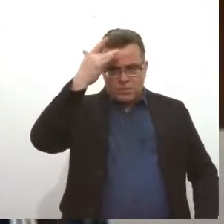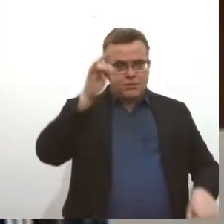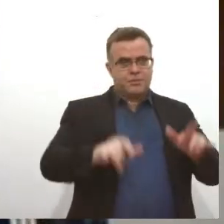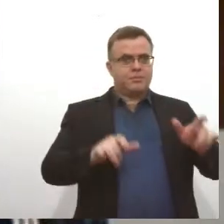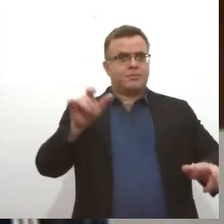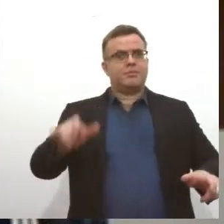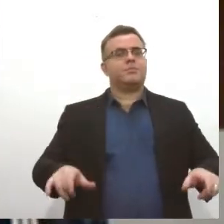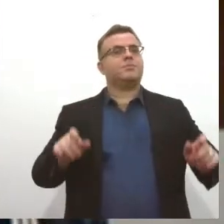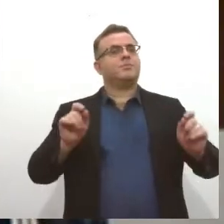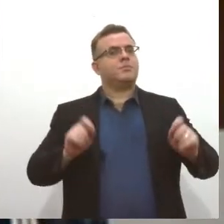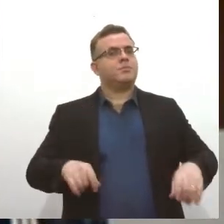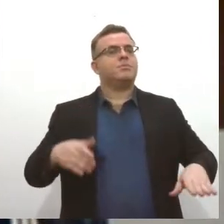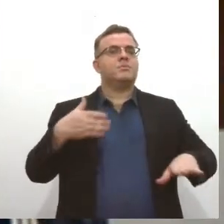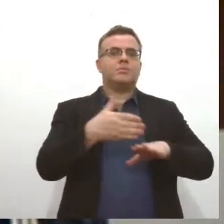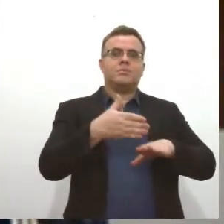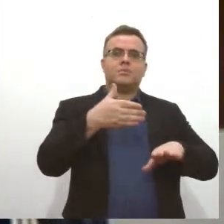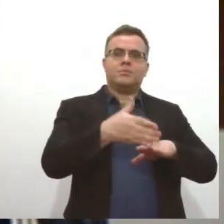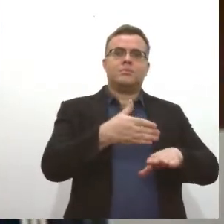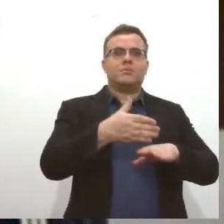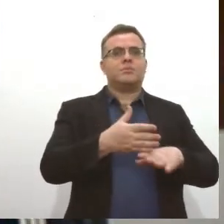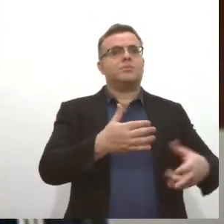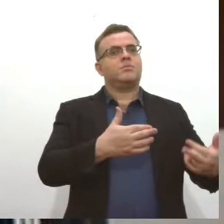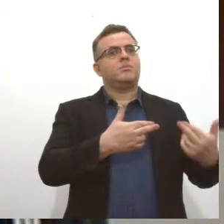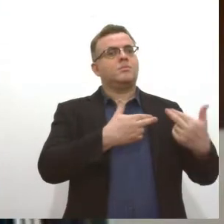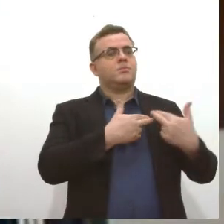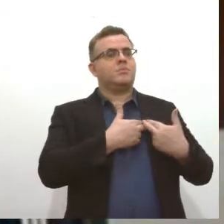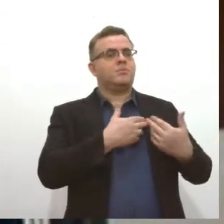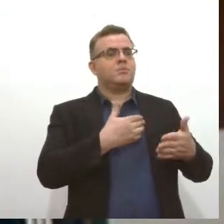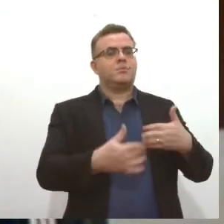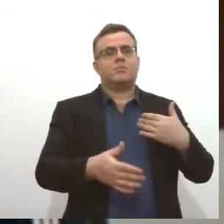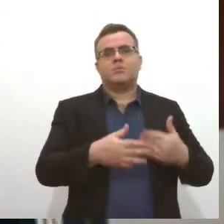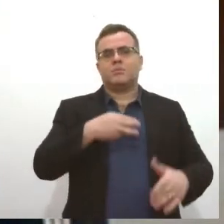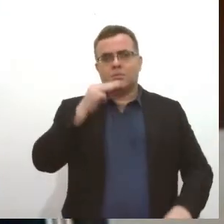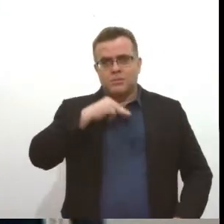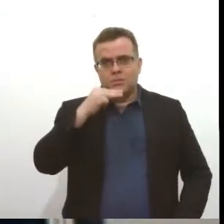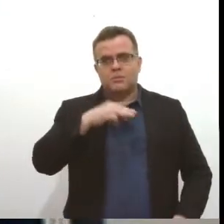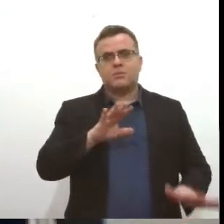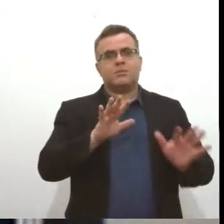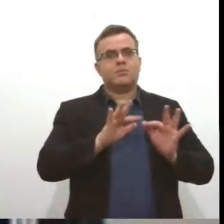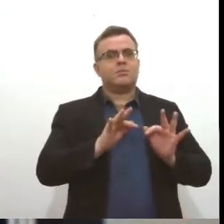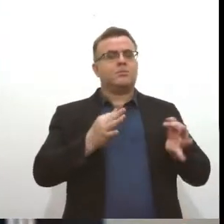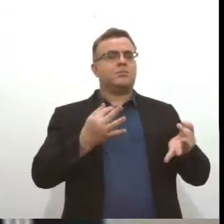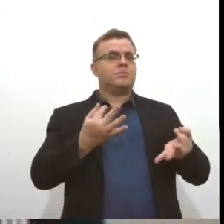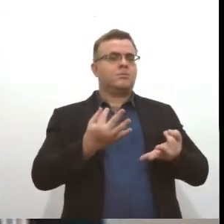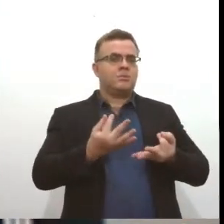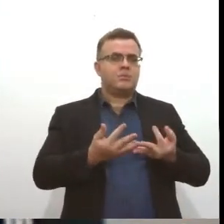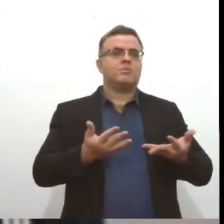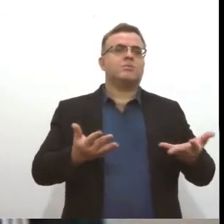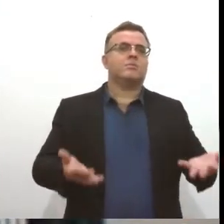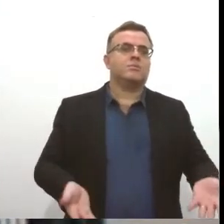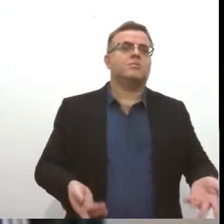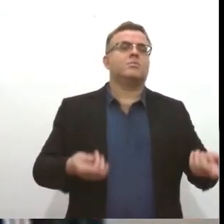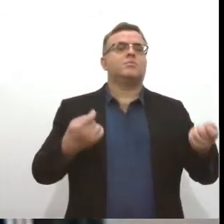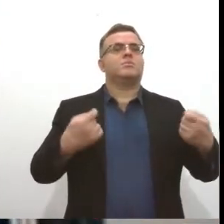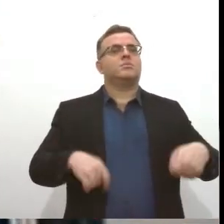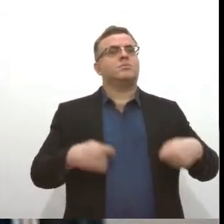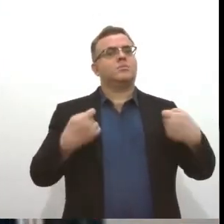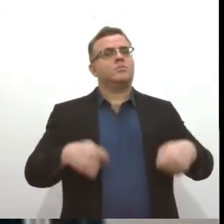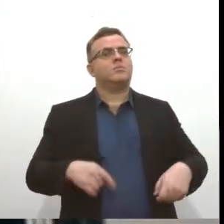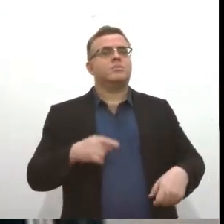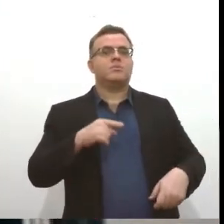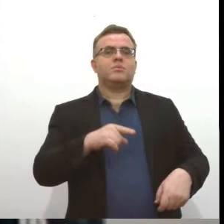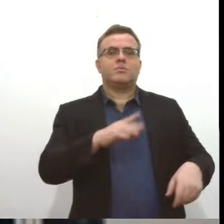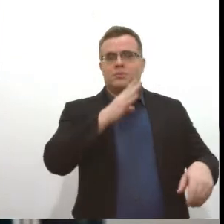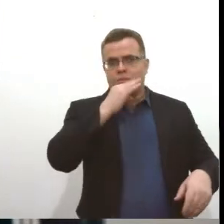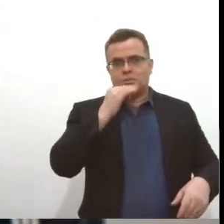acessar o paternidade, responsável. Qualquer mãe, qualquer familiar, né? É até o mesmo adolescente, a criança não,